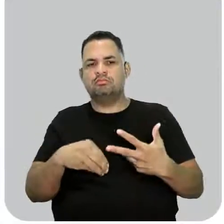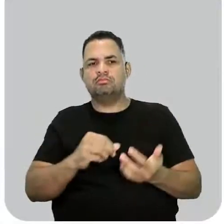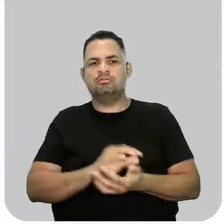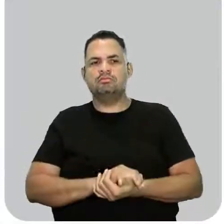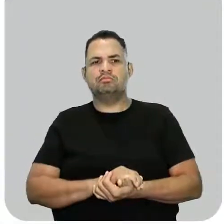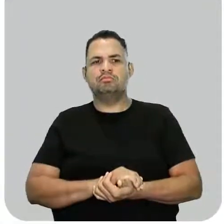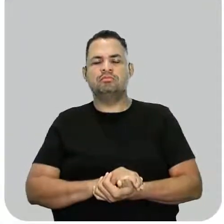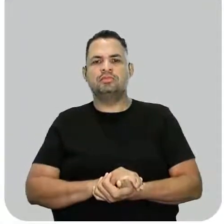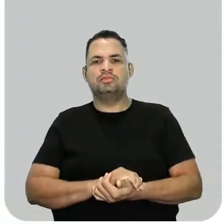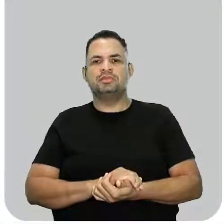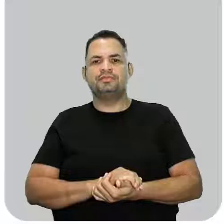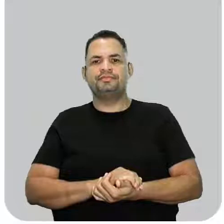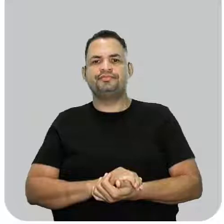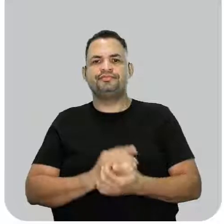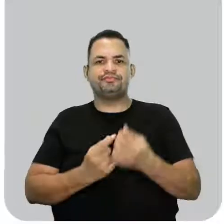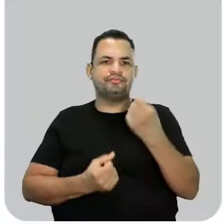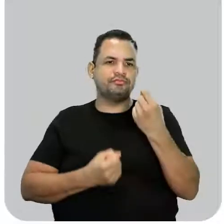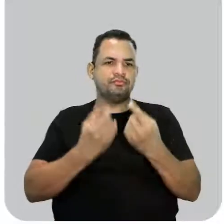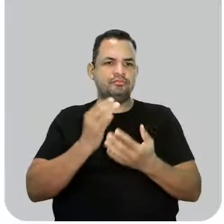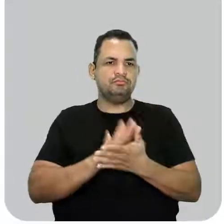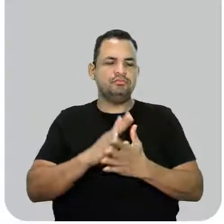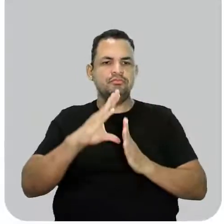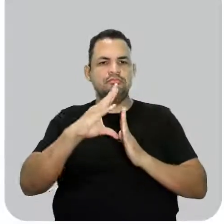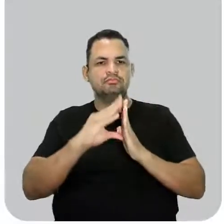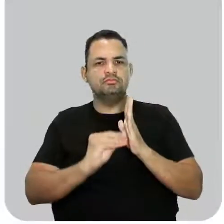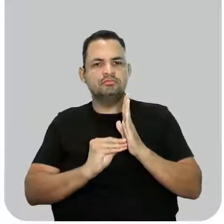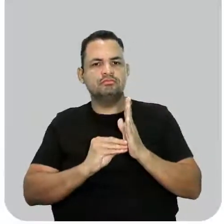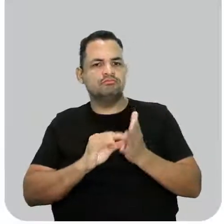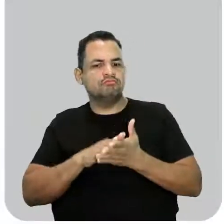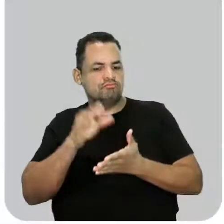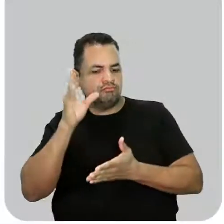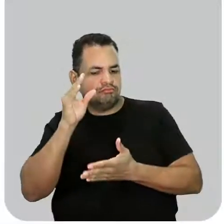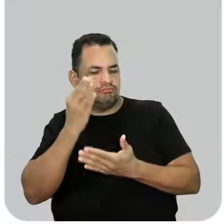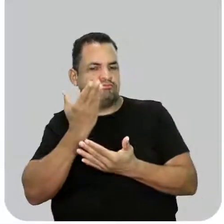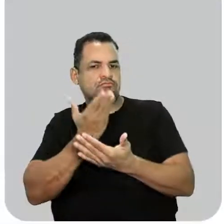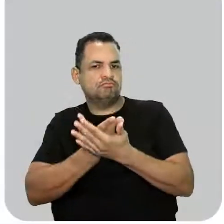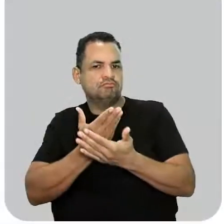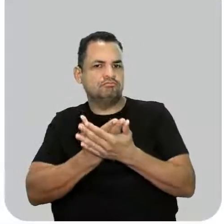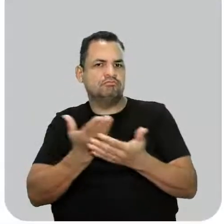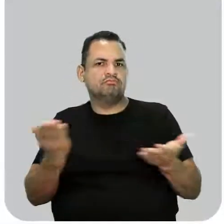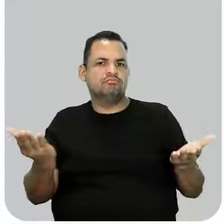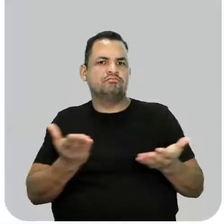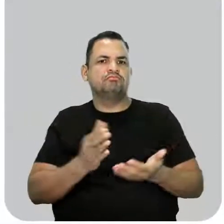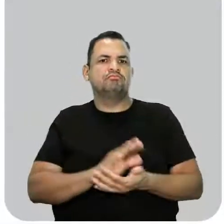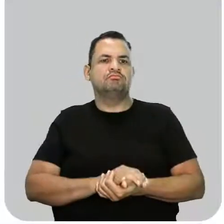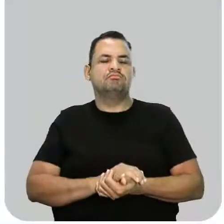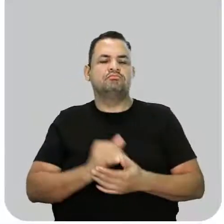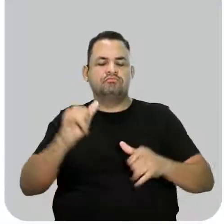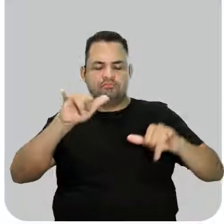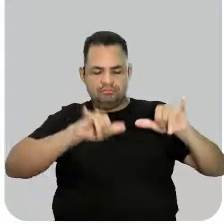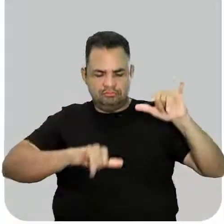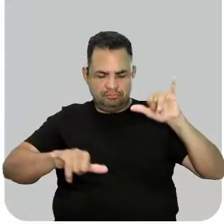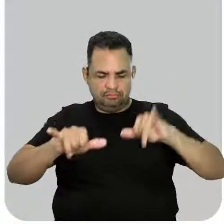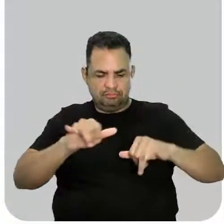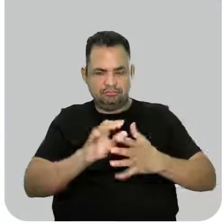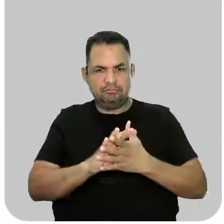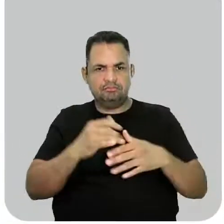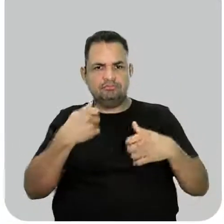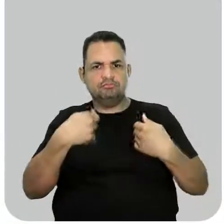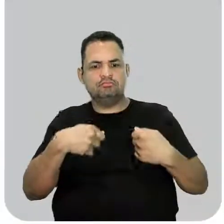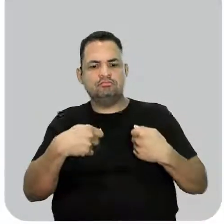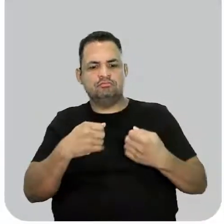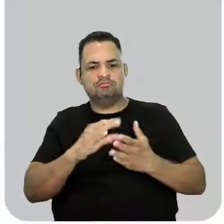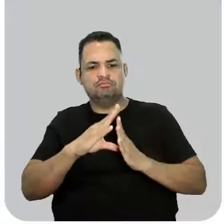A gente viu lá alguns conteúdos que são interessantes para serem estudados para o Enem. Na Química, você tem que estudar os